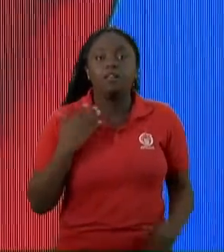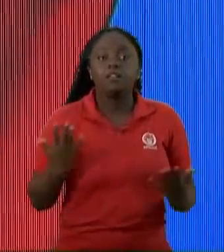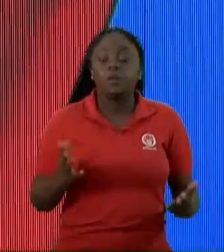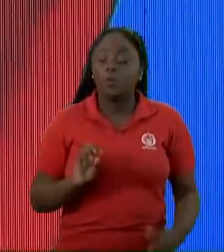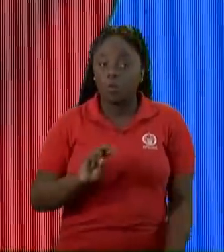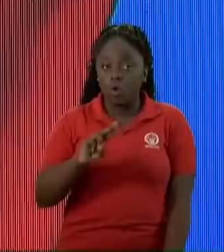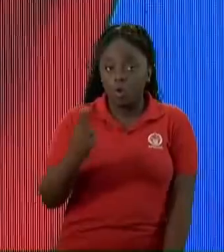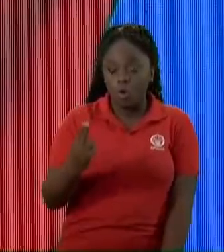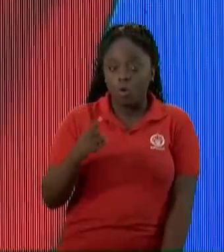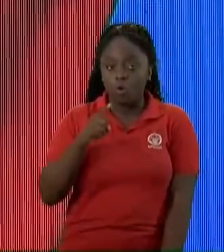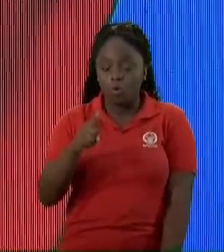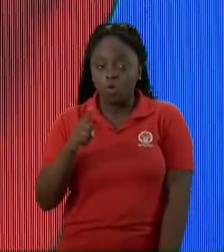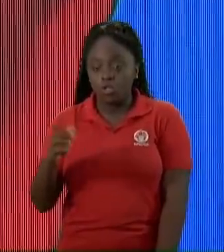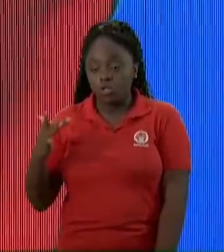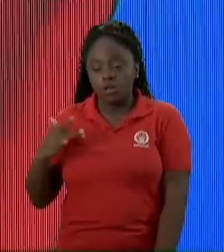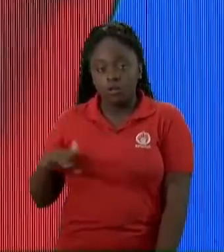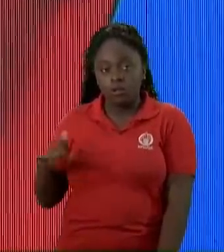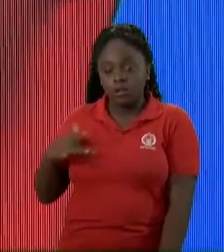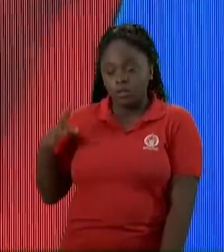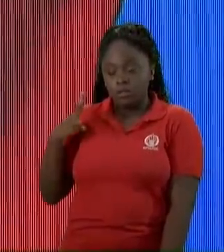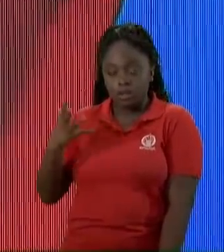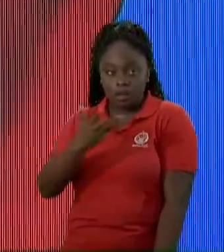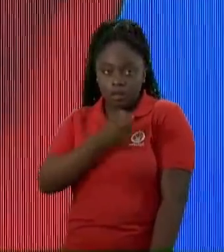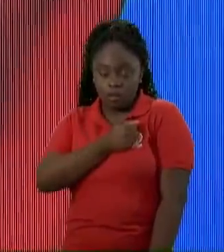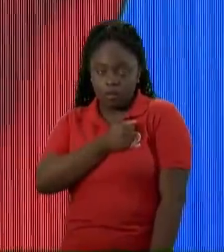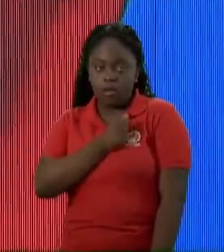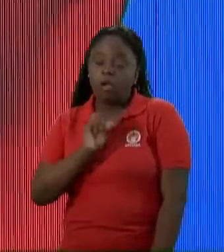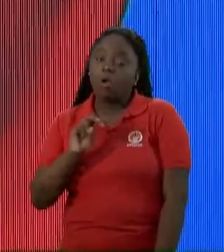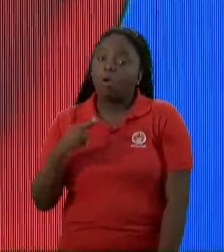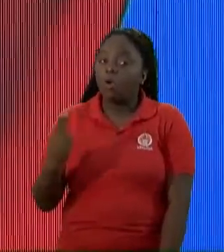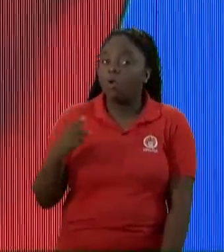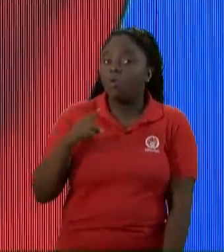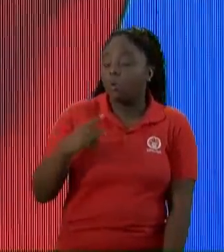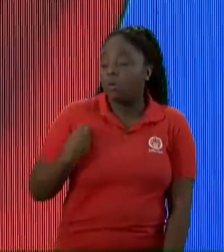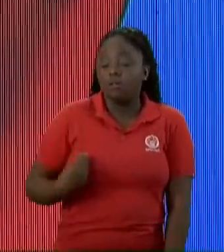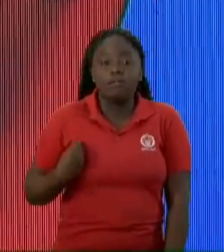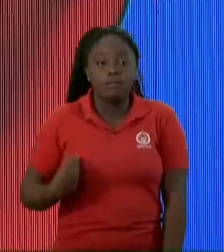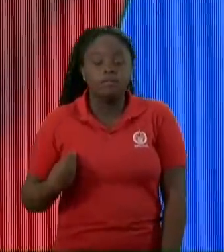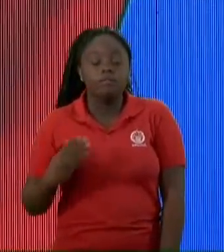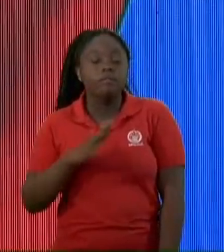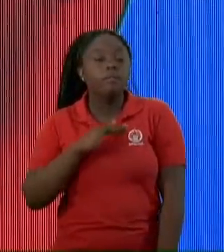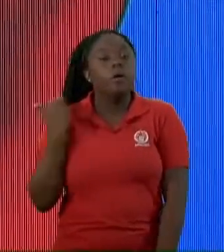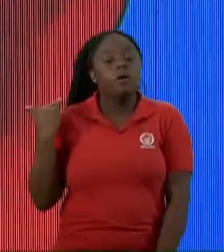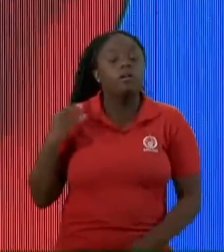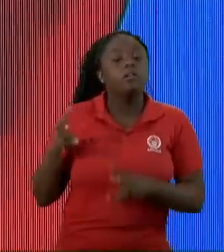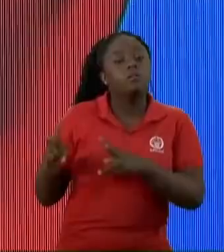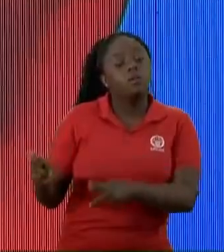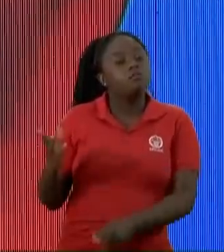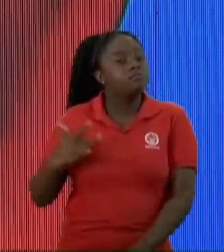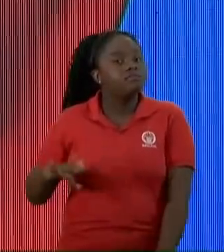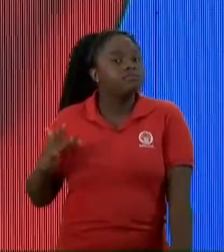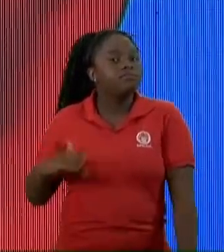salva As vítimas Ou você vive E morre Como uma vítima Quem é você?